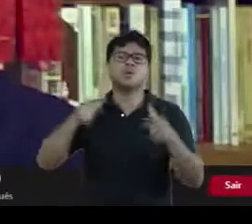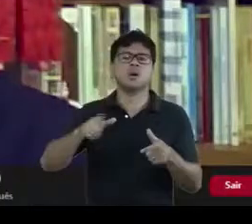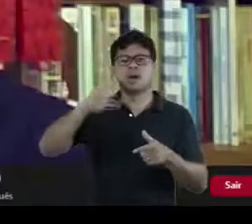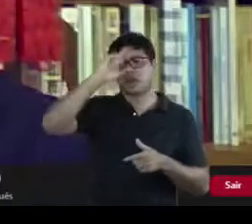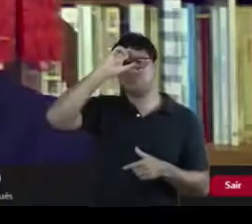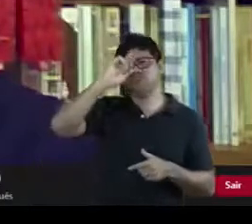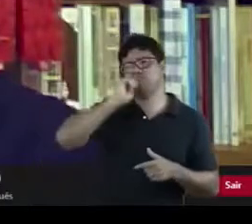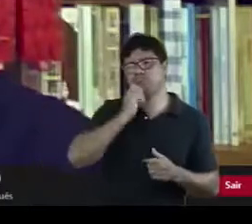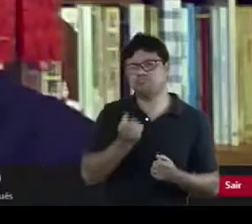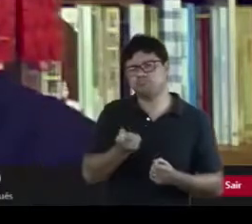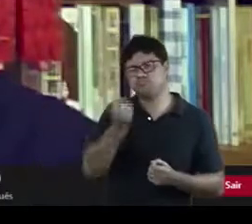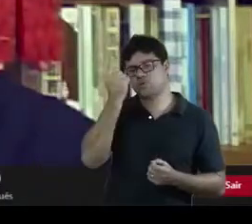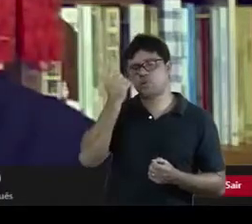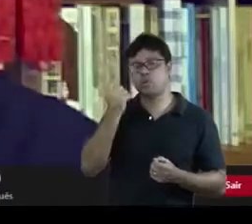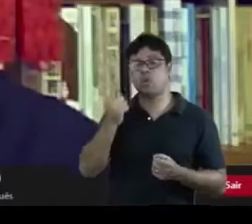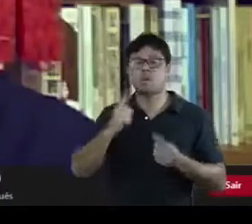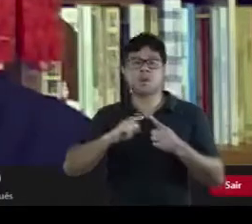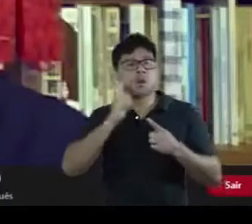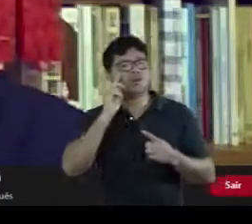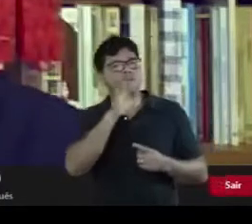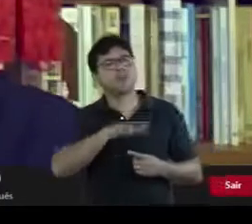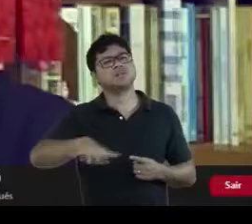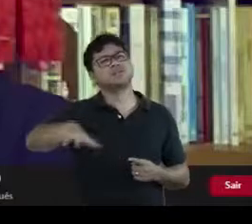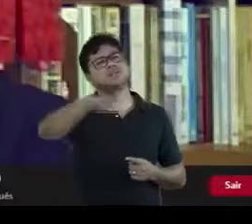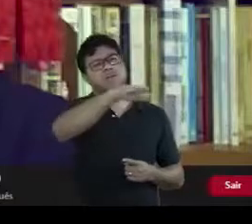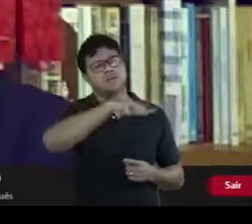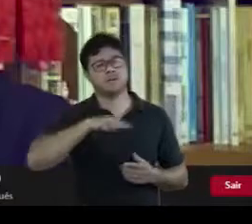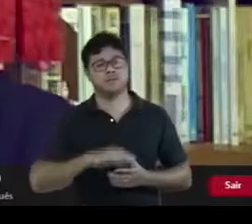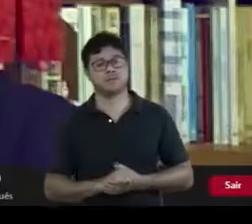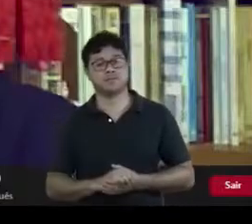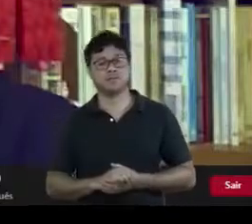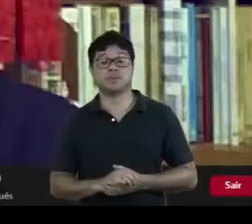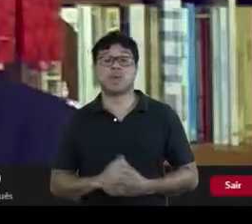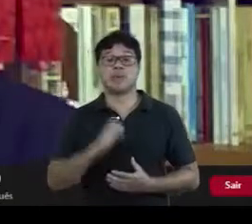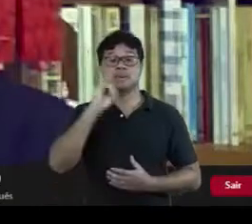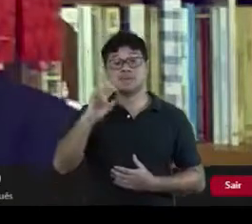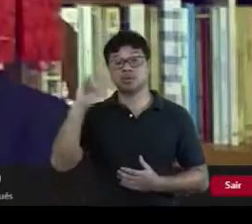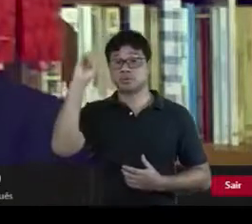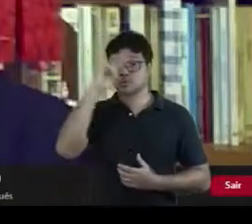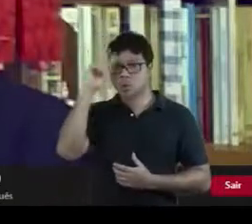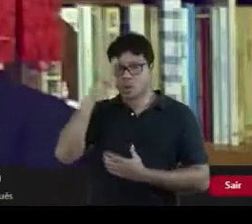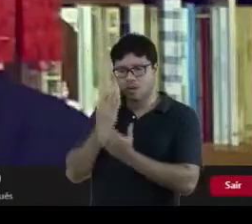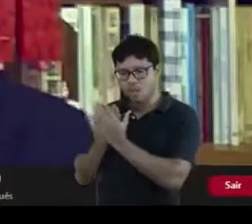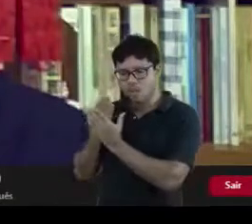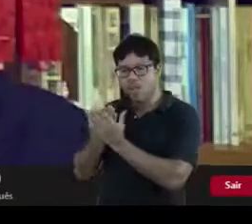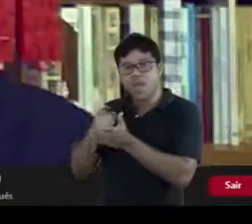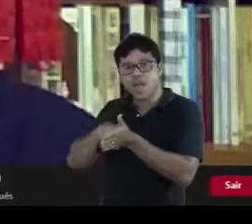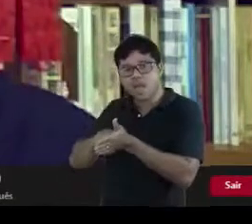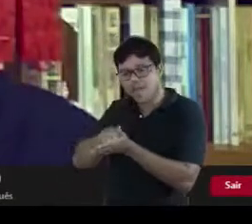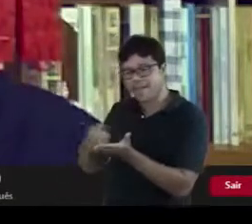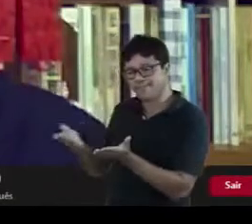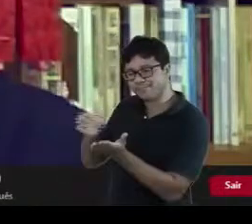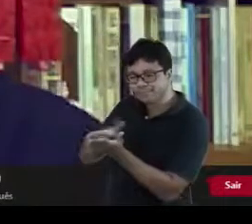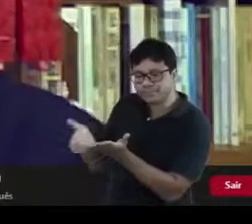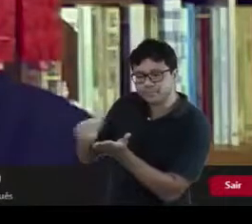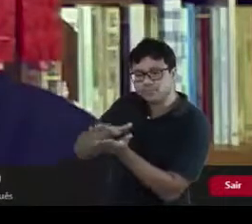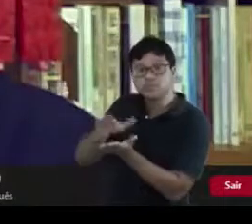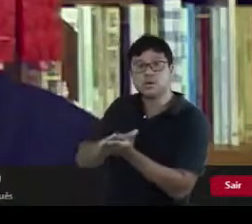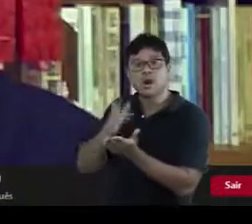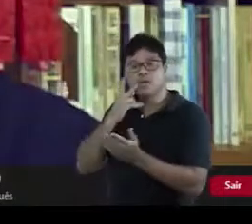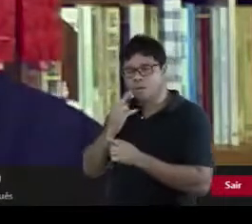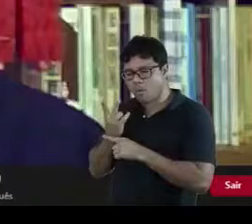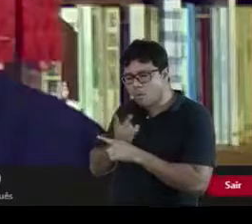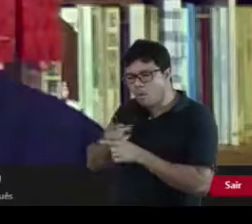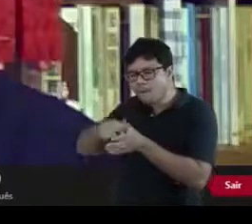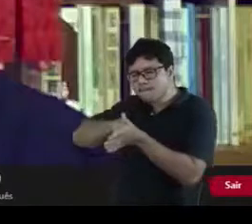assenhoramos de maneira conjectural. Ora, se fazer história e produzir um inquérito é proceder a uma investigação